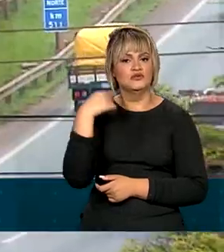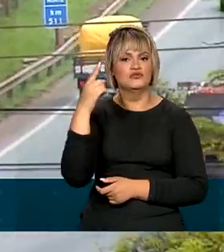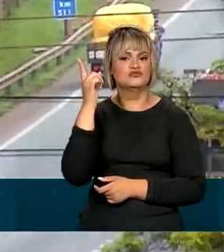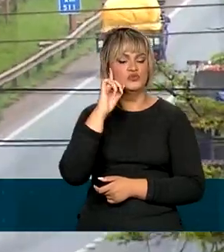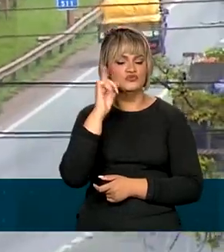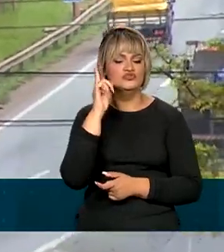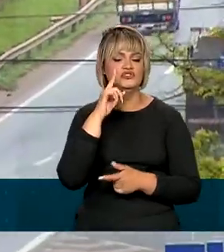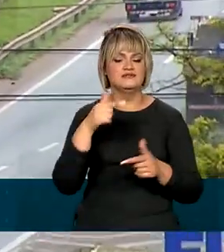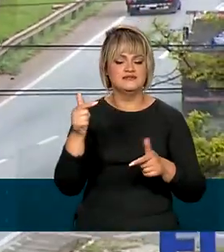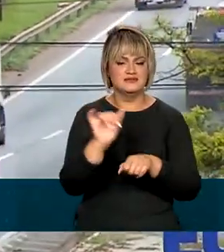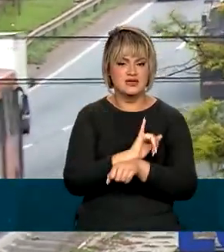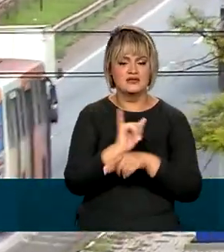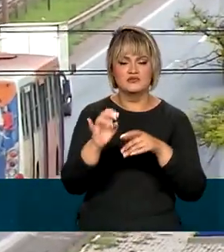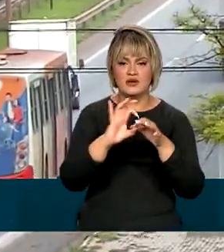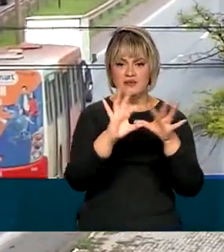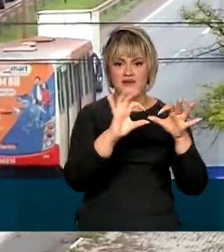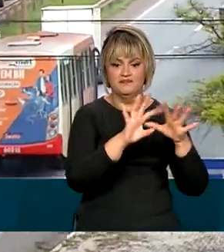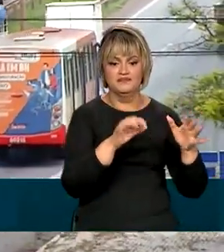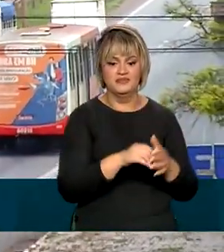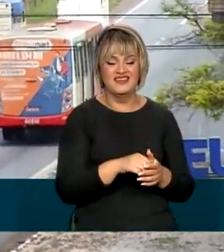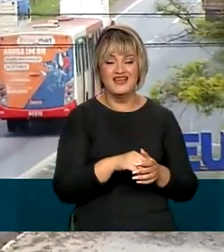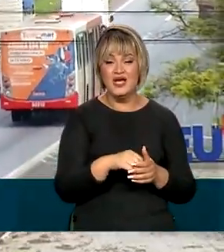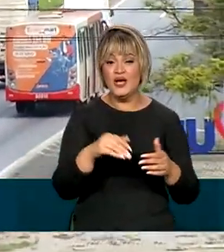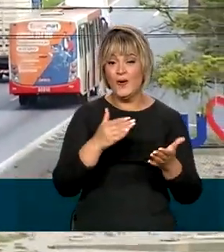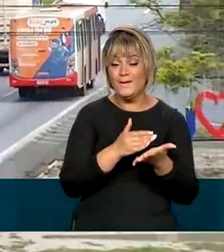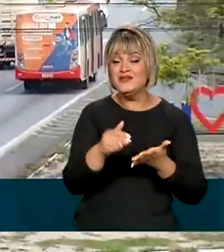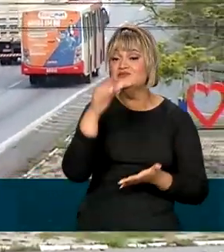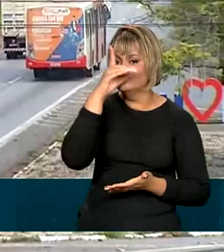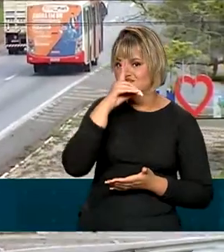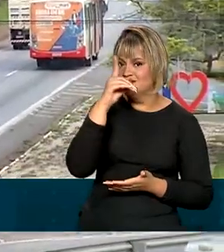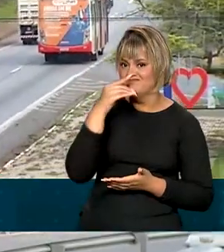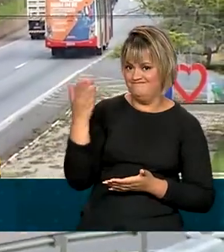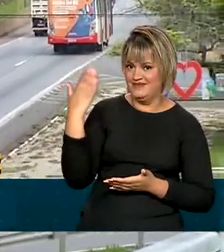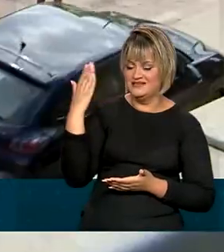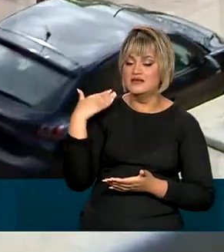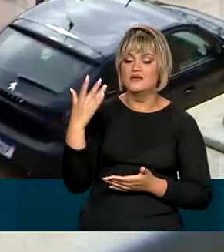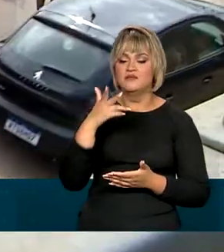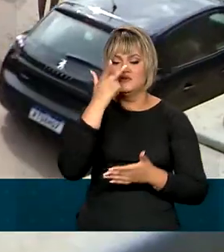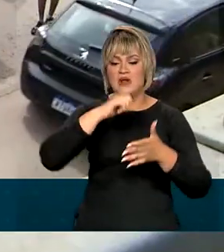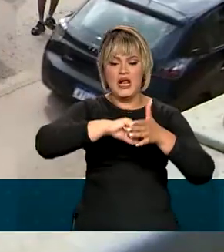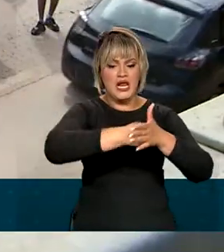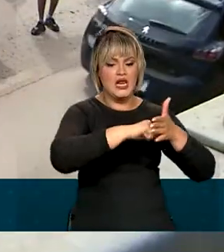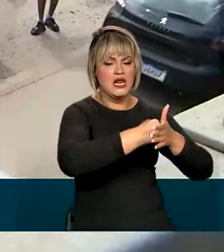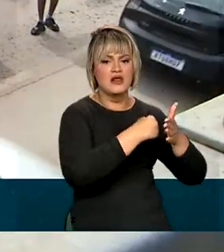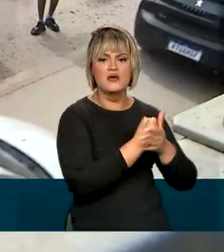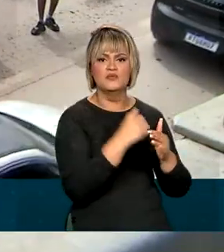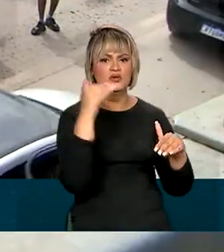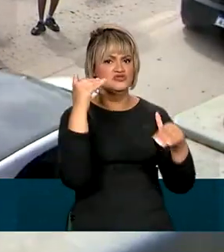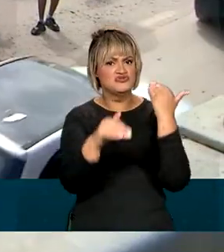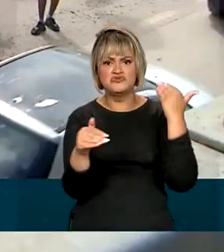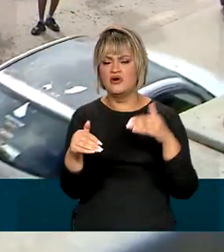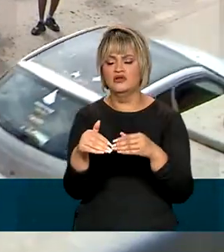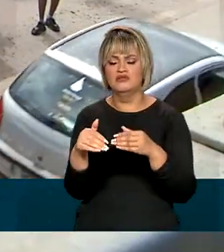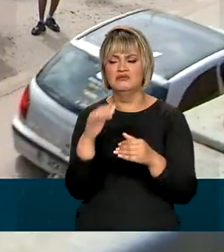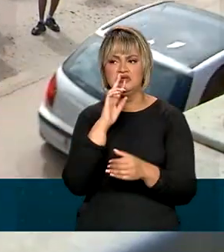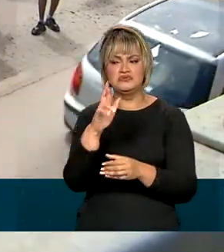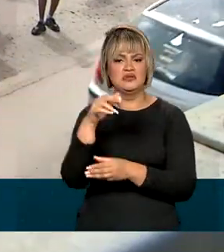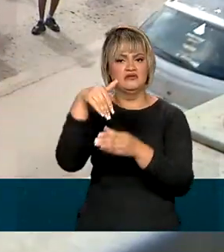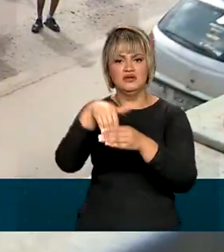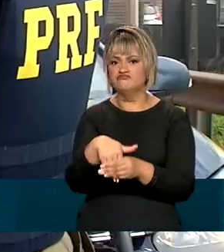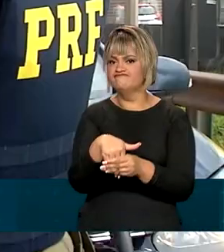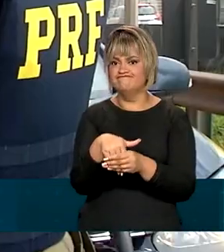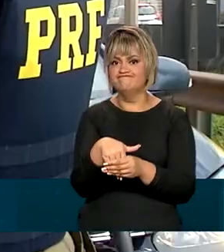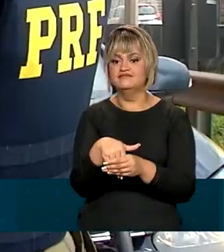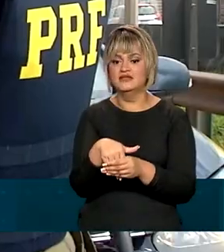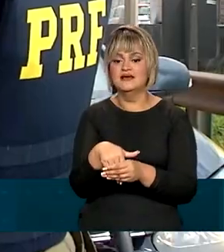Desde domingo, manifestantes fecham estradas em todo o país, protestando contra o resultado das eleições.